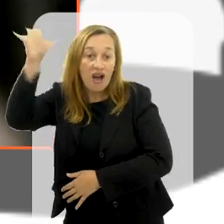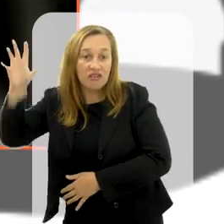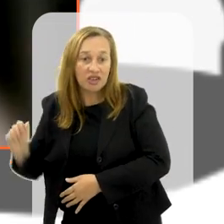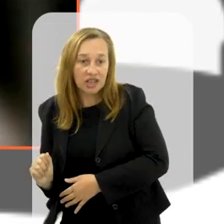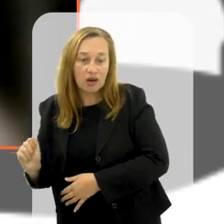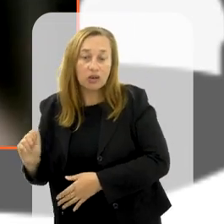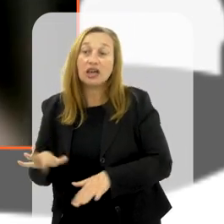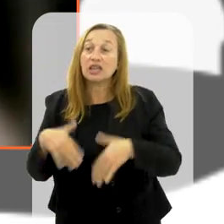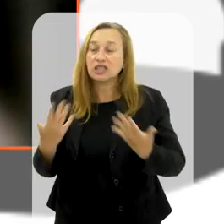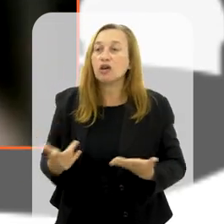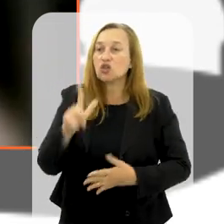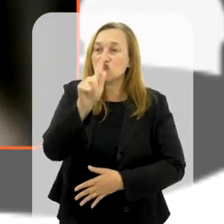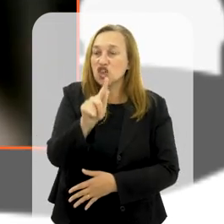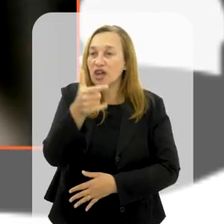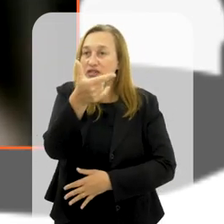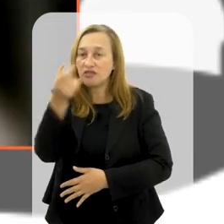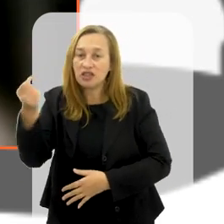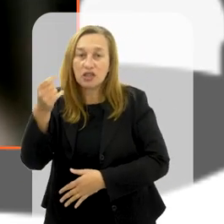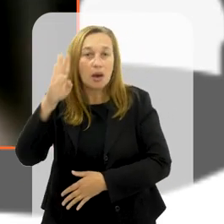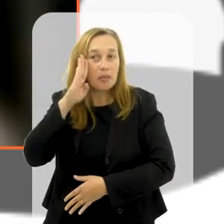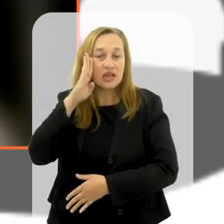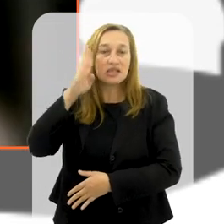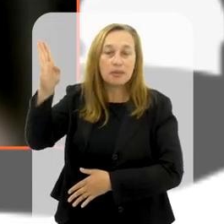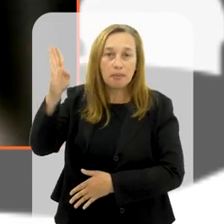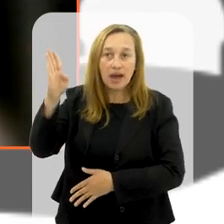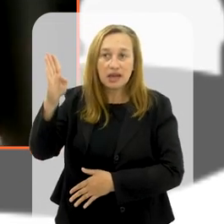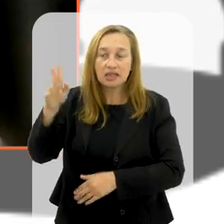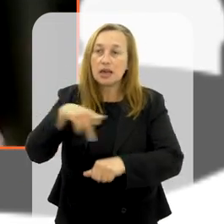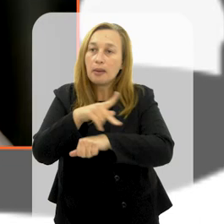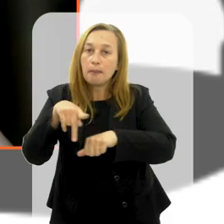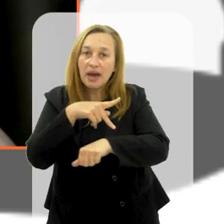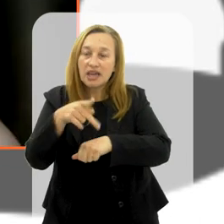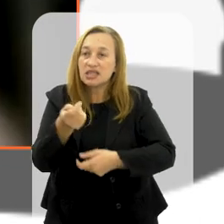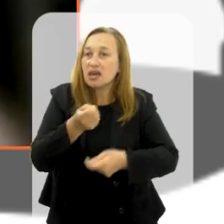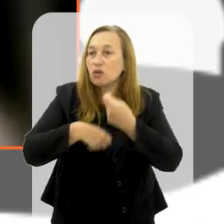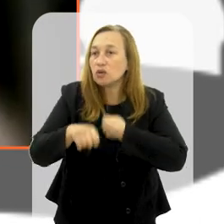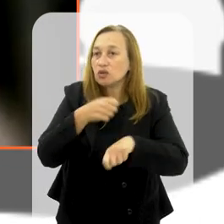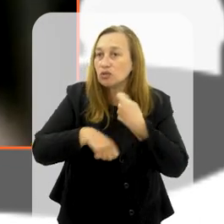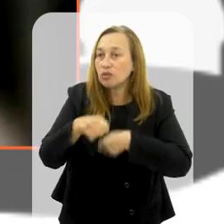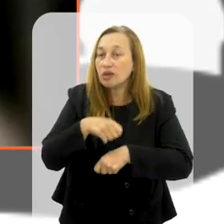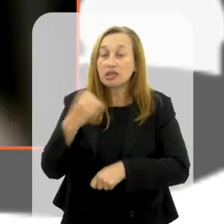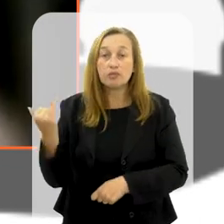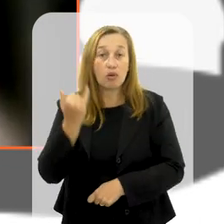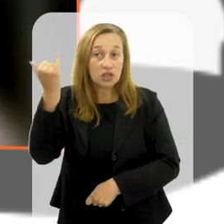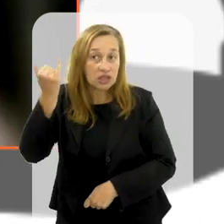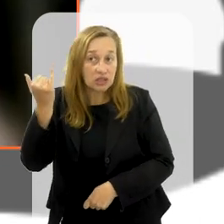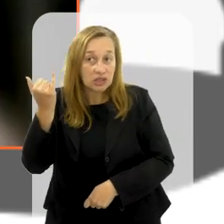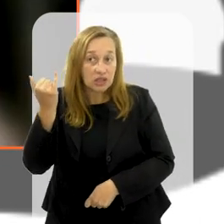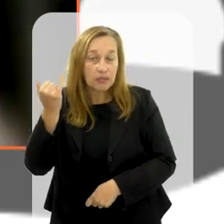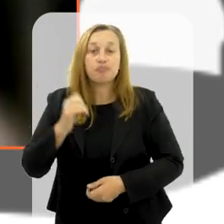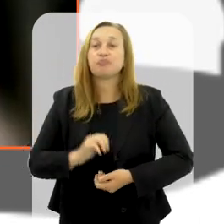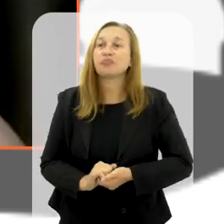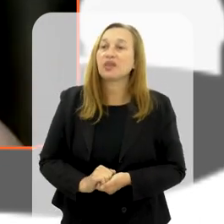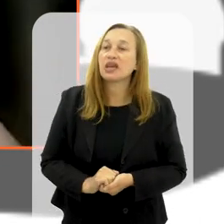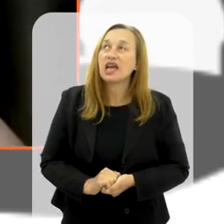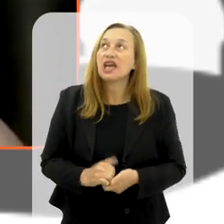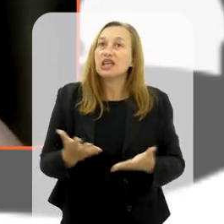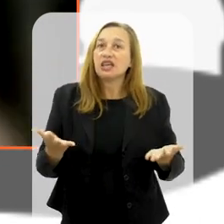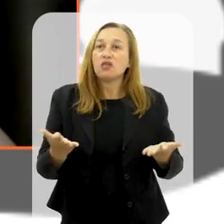esse grupo formado pelos principais países economicamente relevantes, essa era a sua